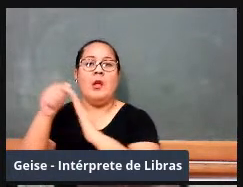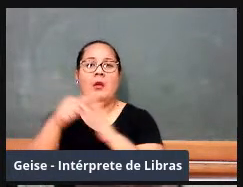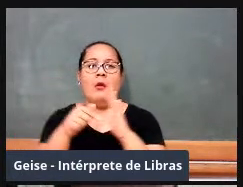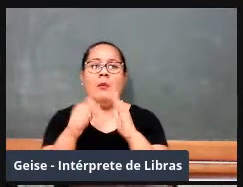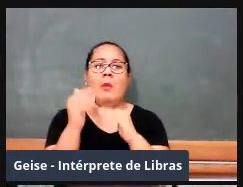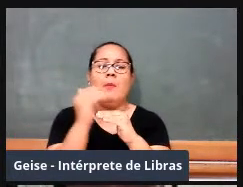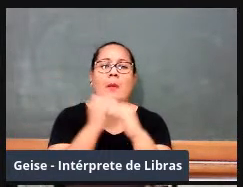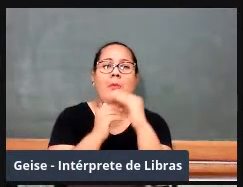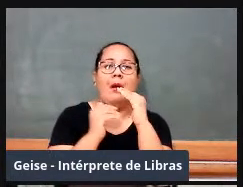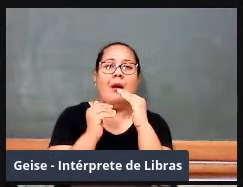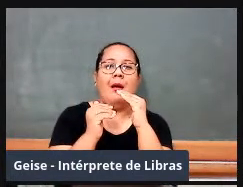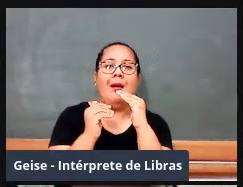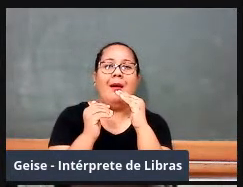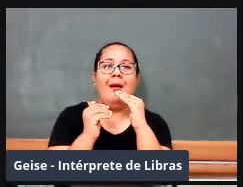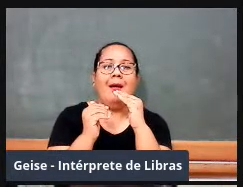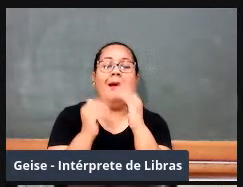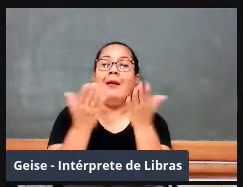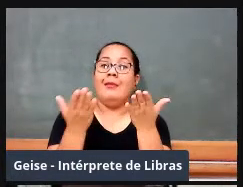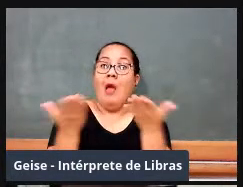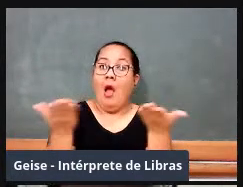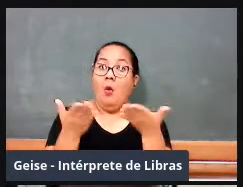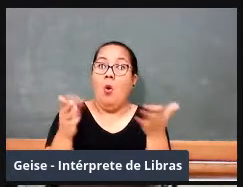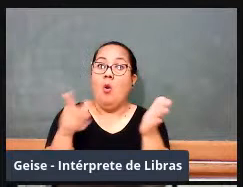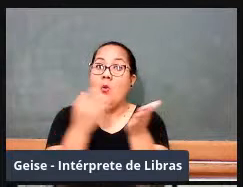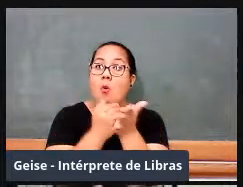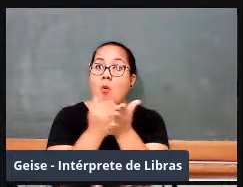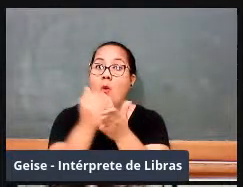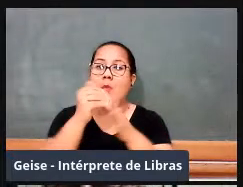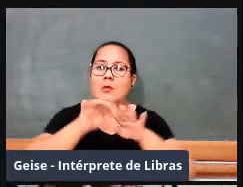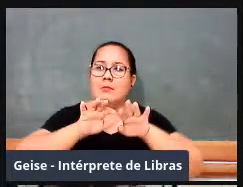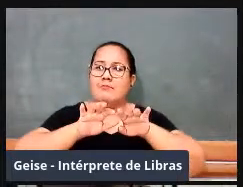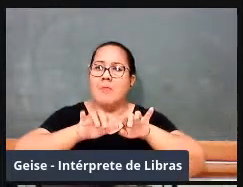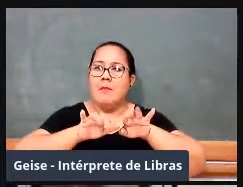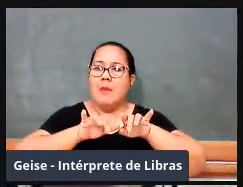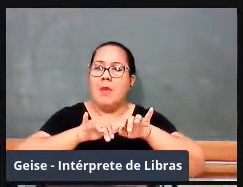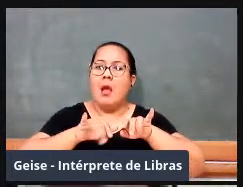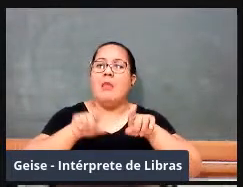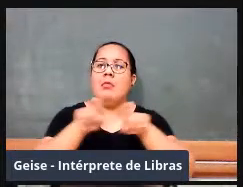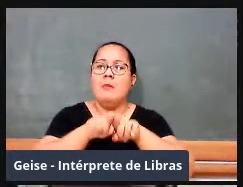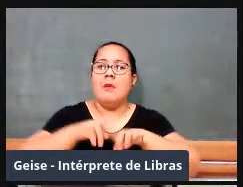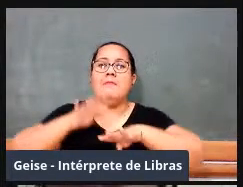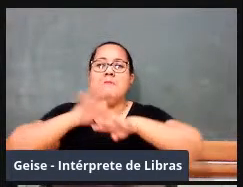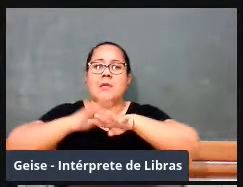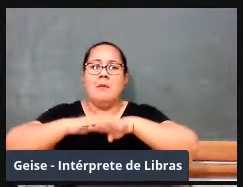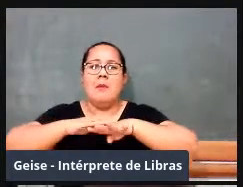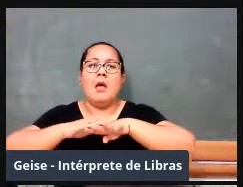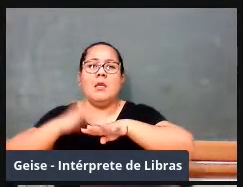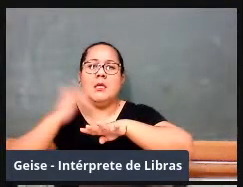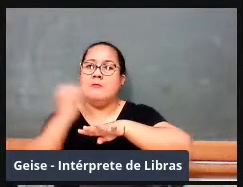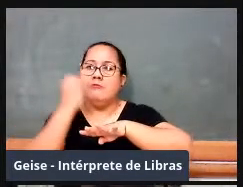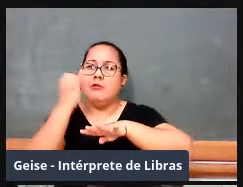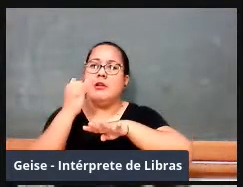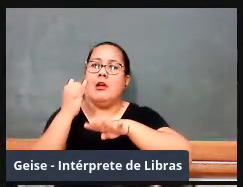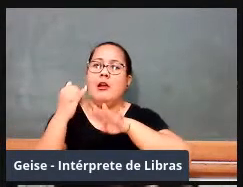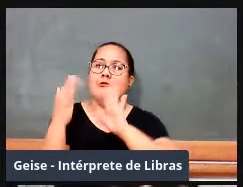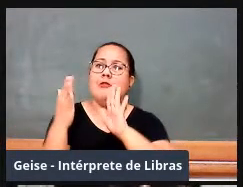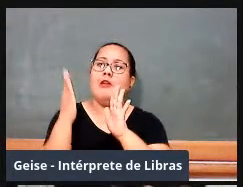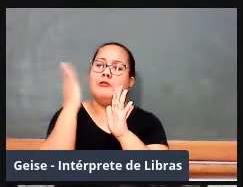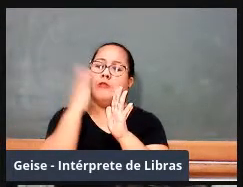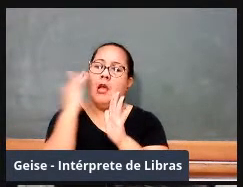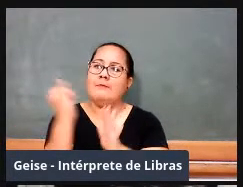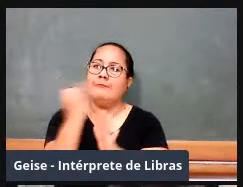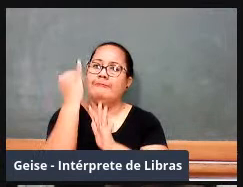computadores, nós estamos na era em que os matemáticos já estão mostrando que a matemática mudou, estamos